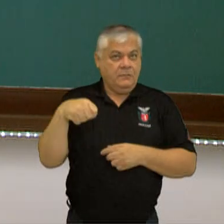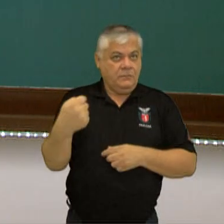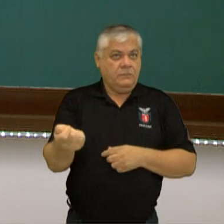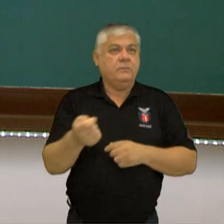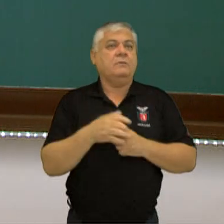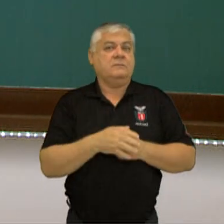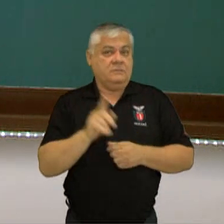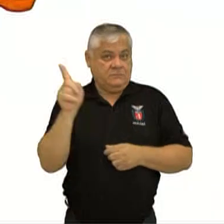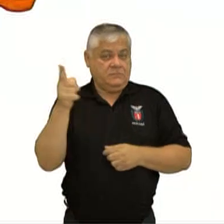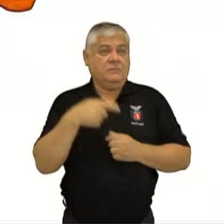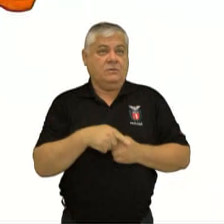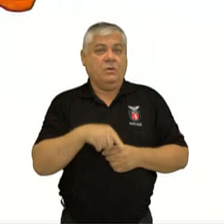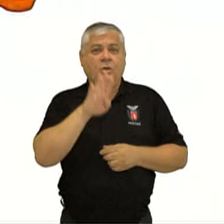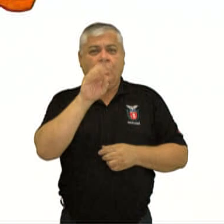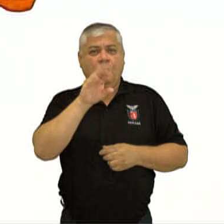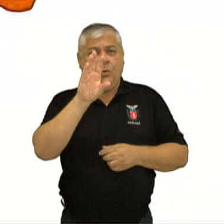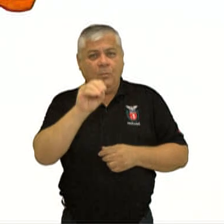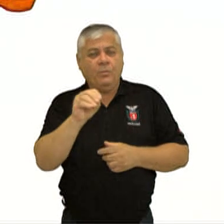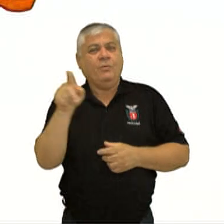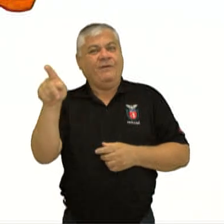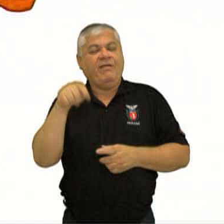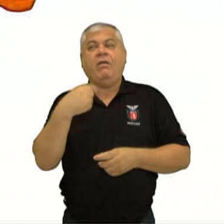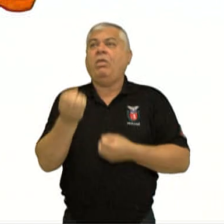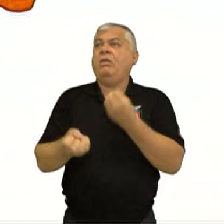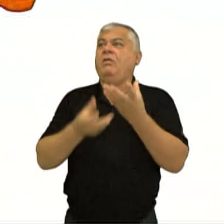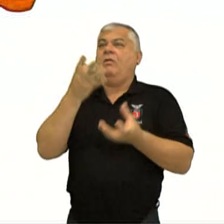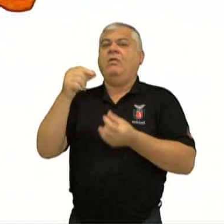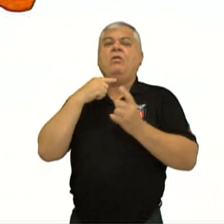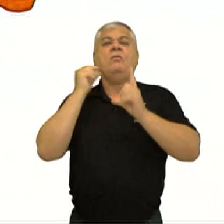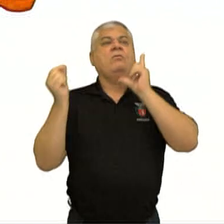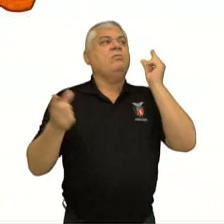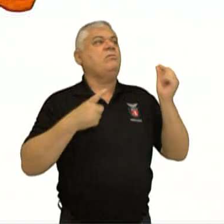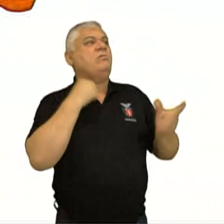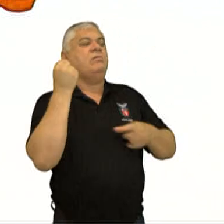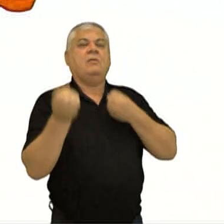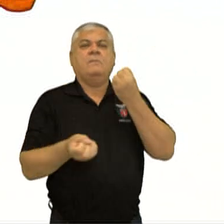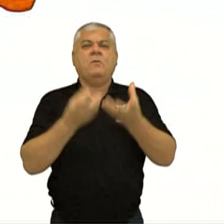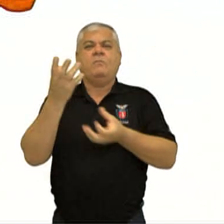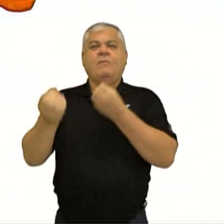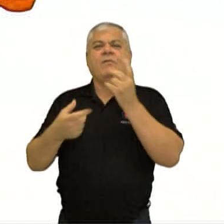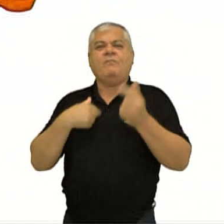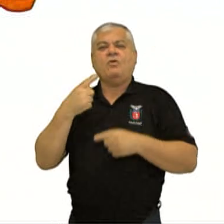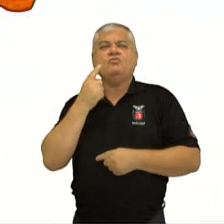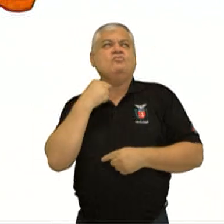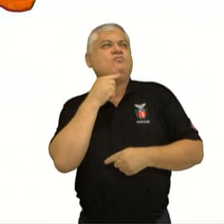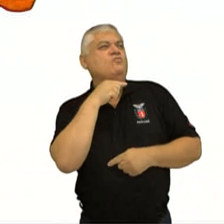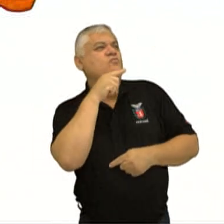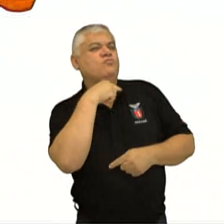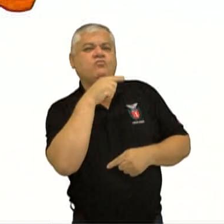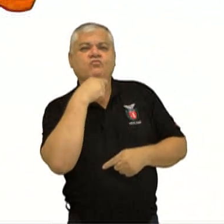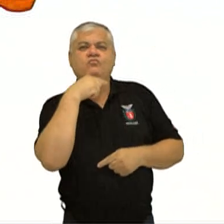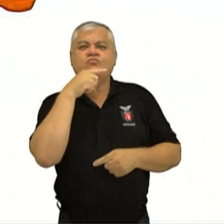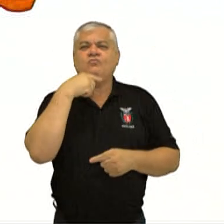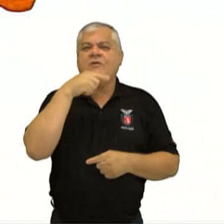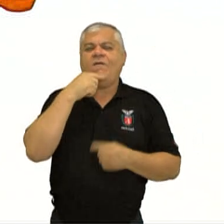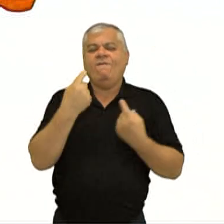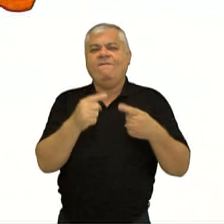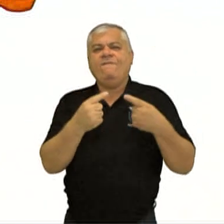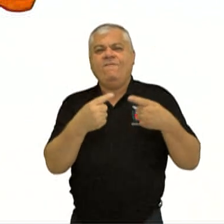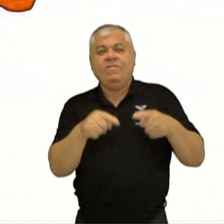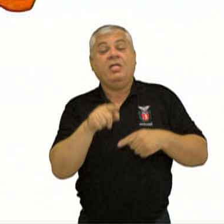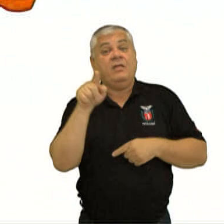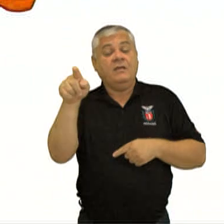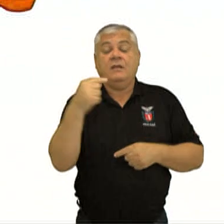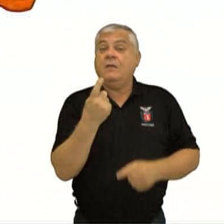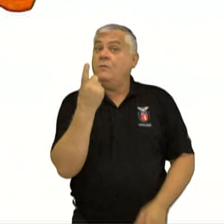destaque da figura do bobo da corte, que é o cara que articula as dúvidas e as incertezas do momento numa transformação ideológica. Então